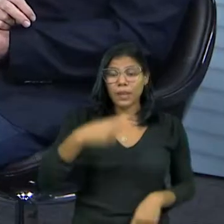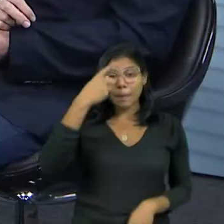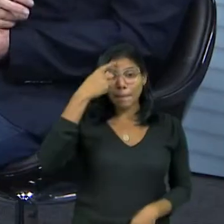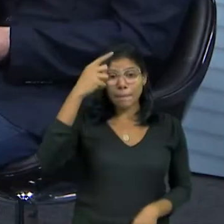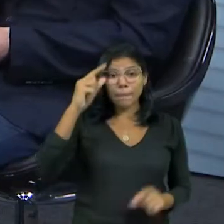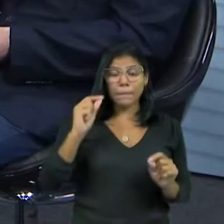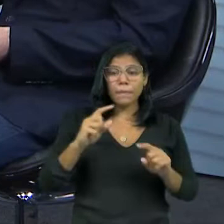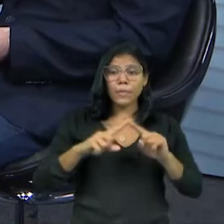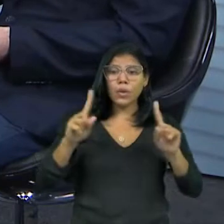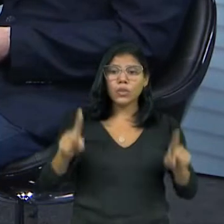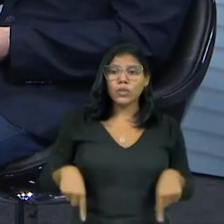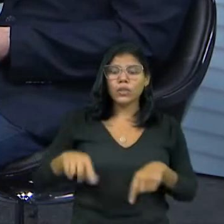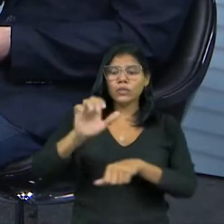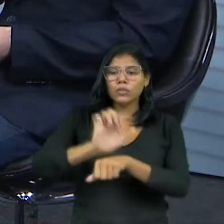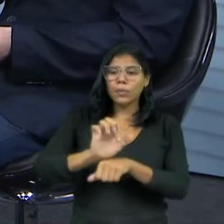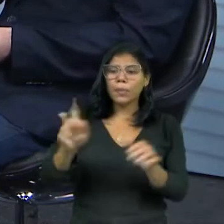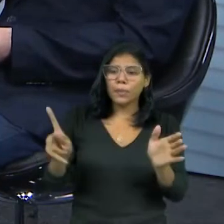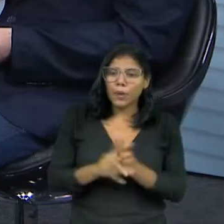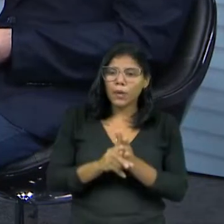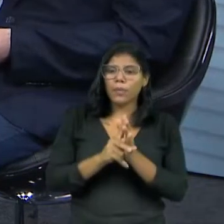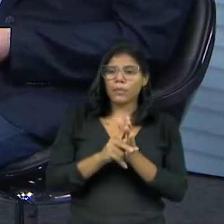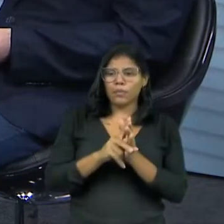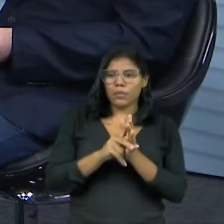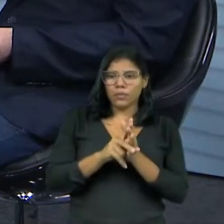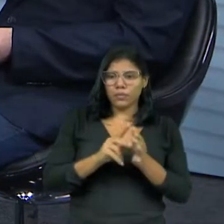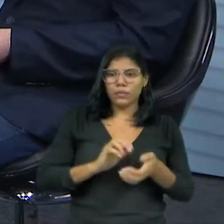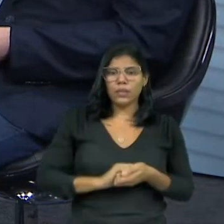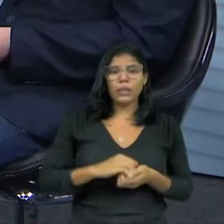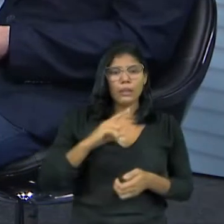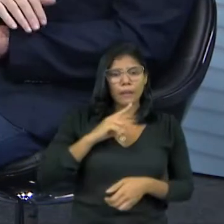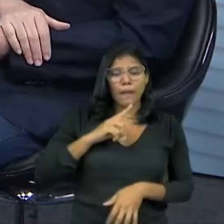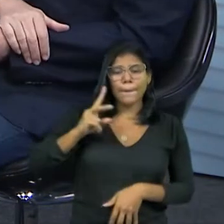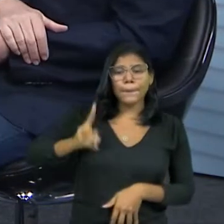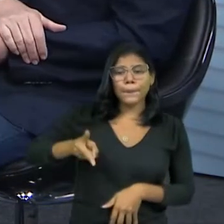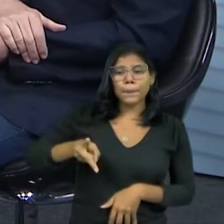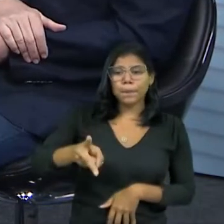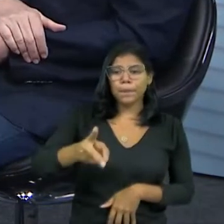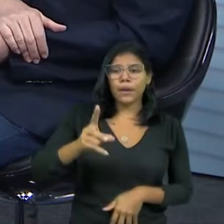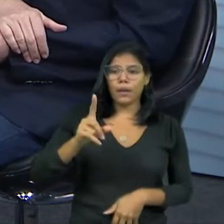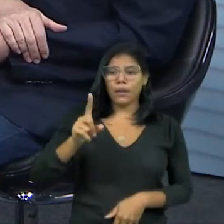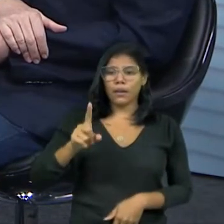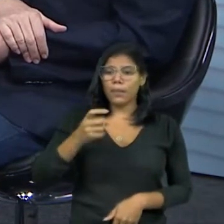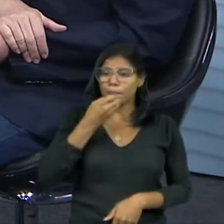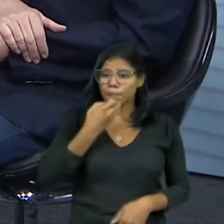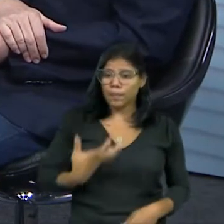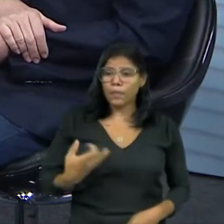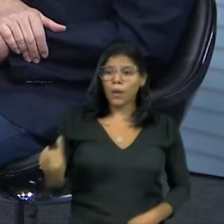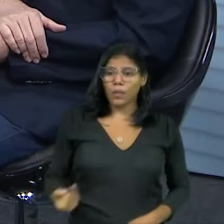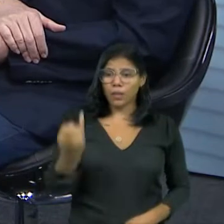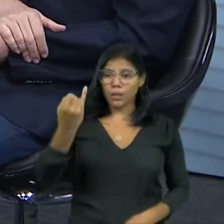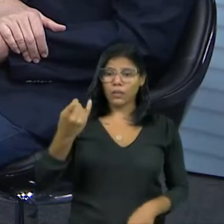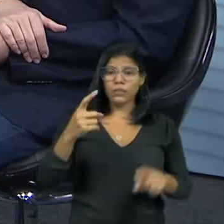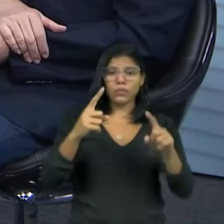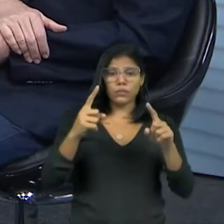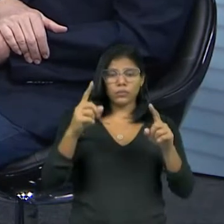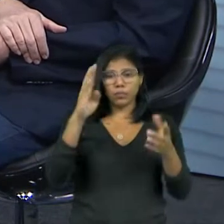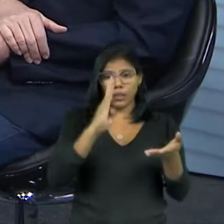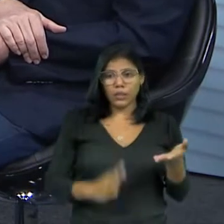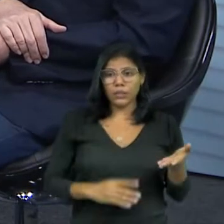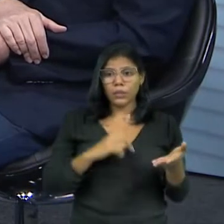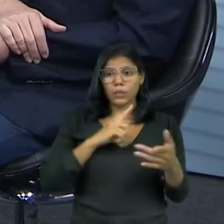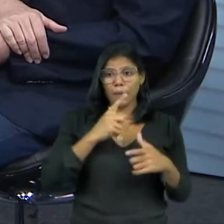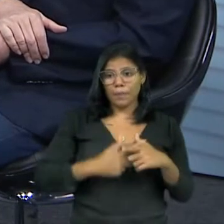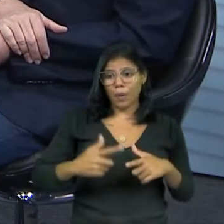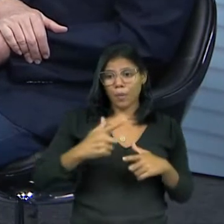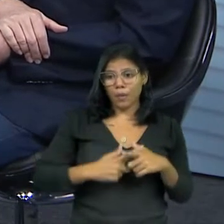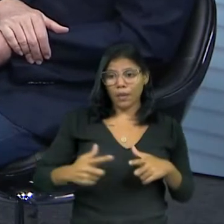no Brasil. Coisas para o Estado, quer dizer, uma coisa que tem uma sequência, que tem uma... Sim. Isso é muito importante. continuidade. O Brasil tem muitos problemas que não se resolvem